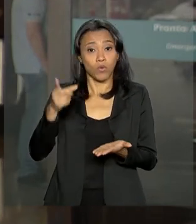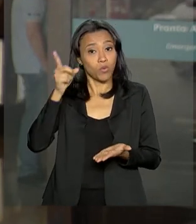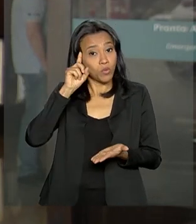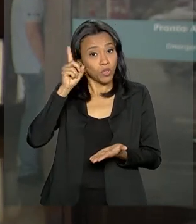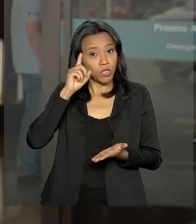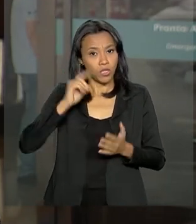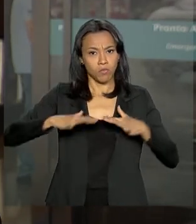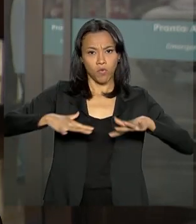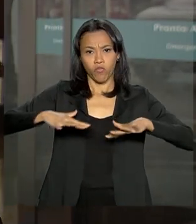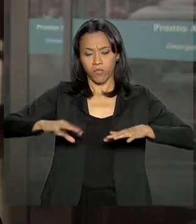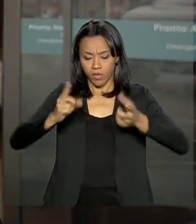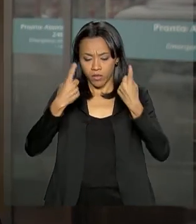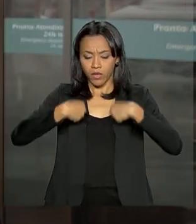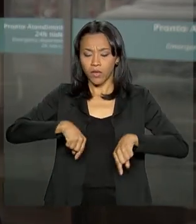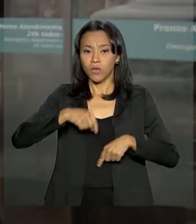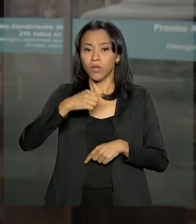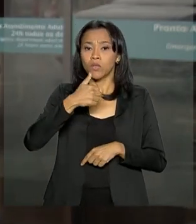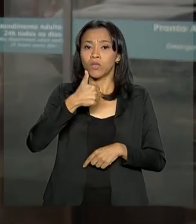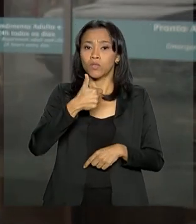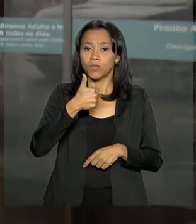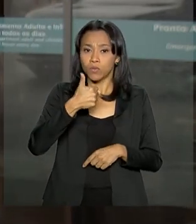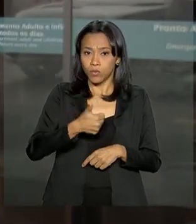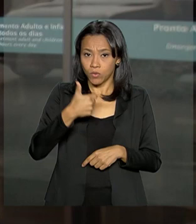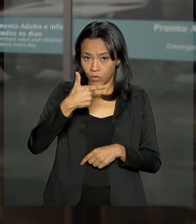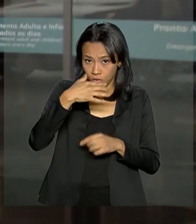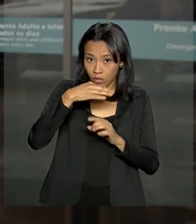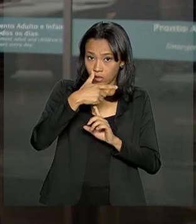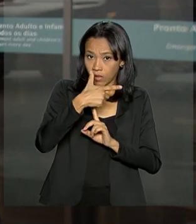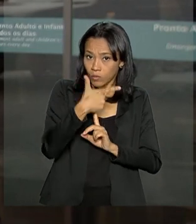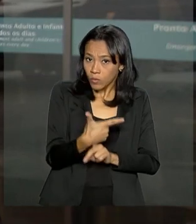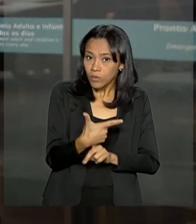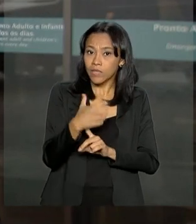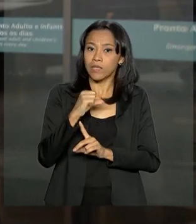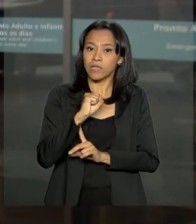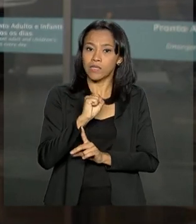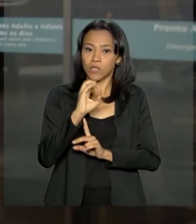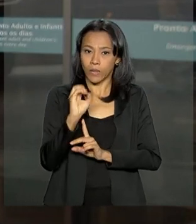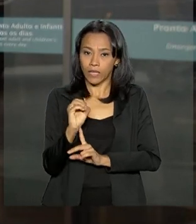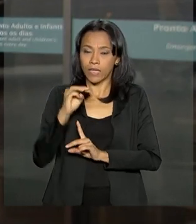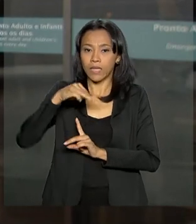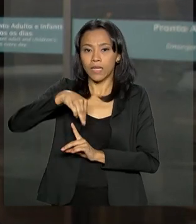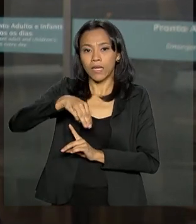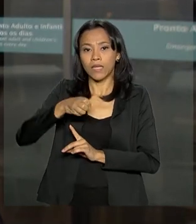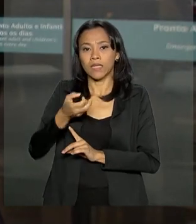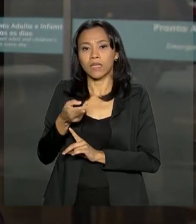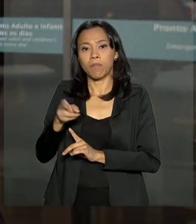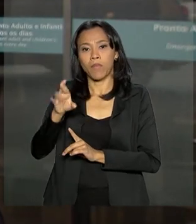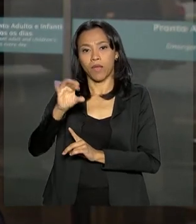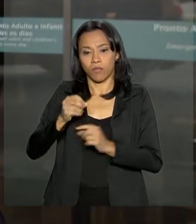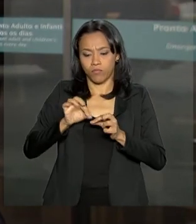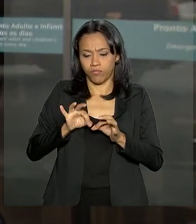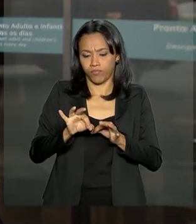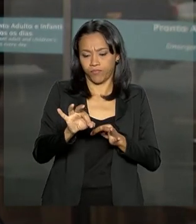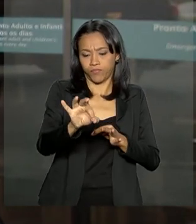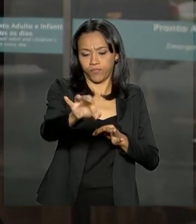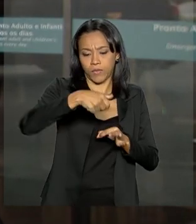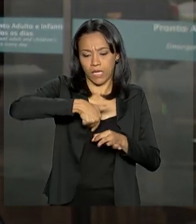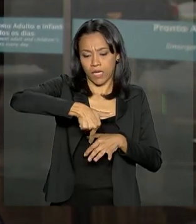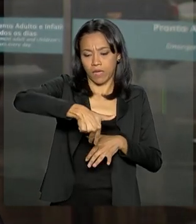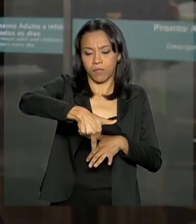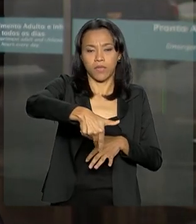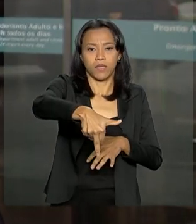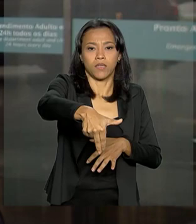Caminhou cerca de 280 metros, segundo informações da assessoria de comunicação da Presidência da República, nos